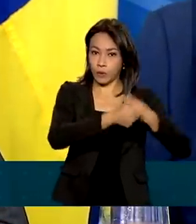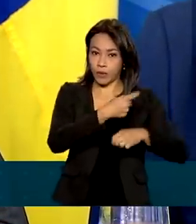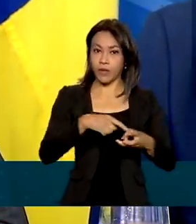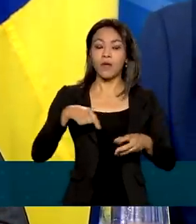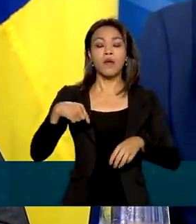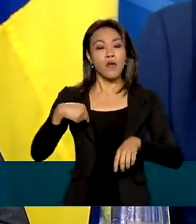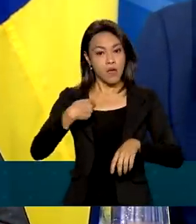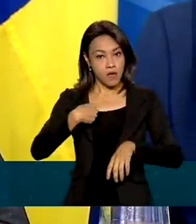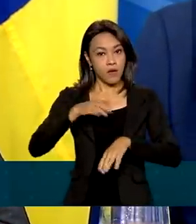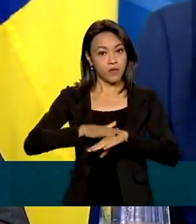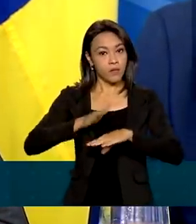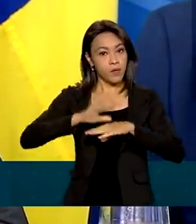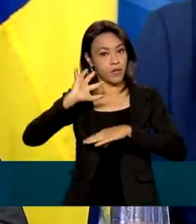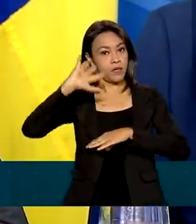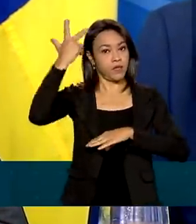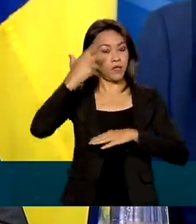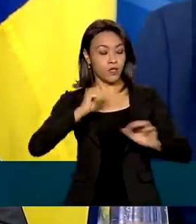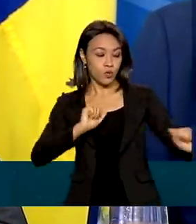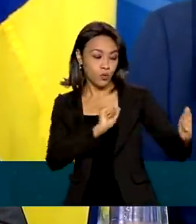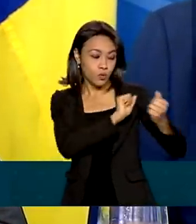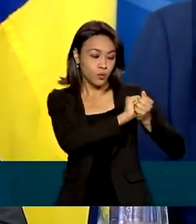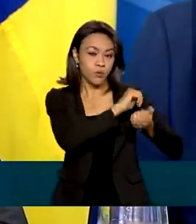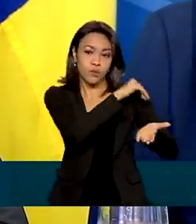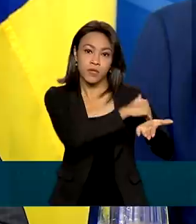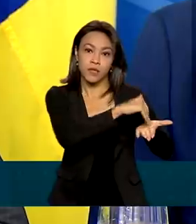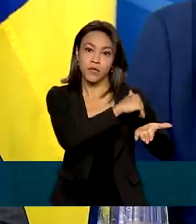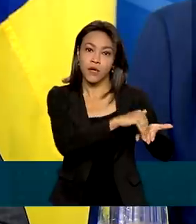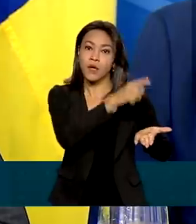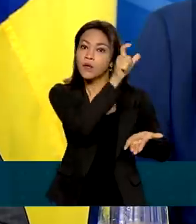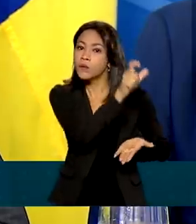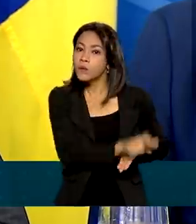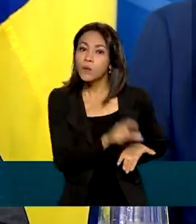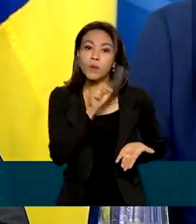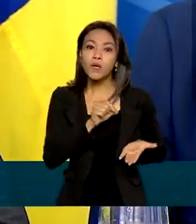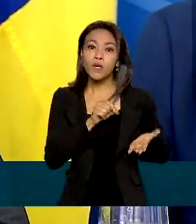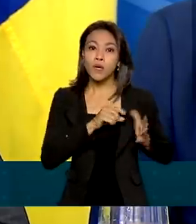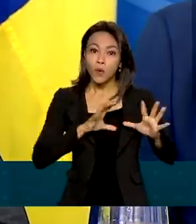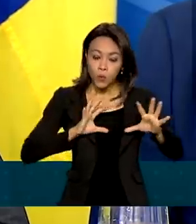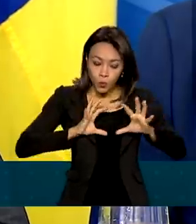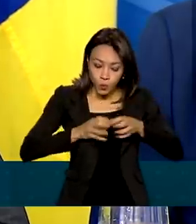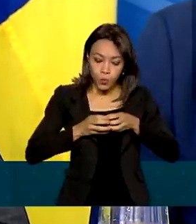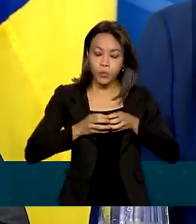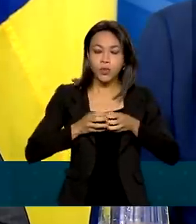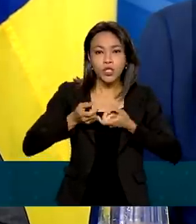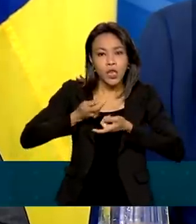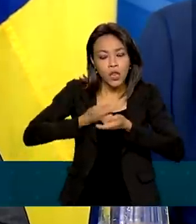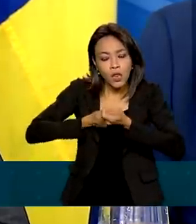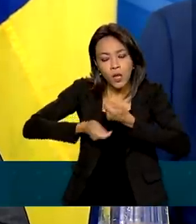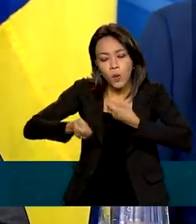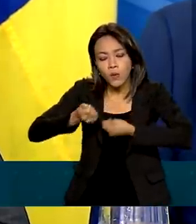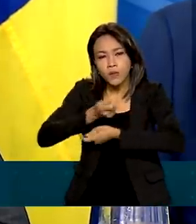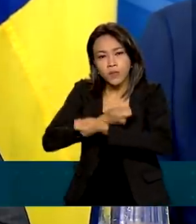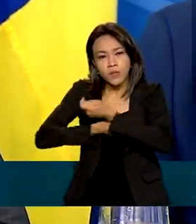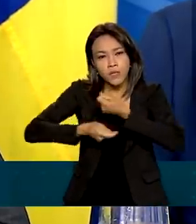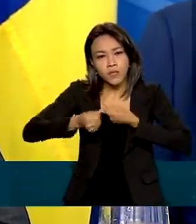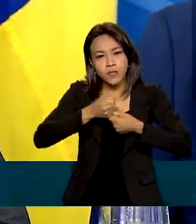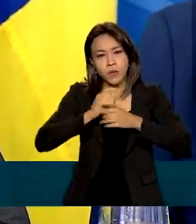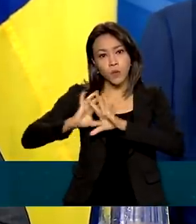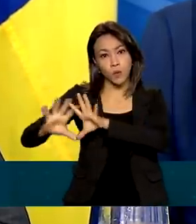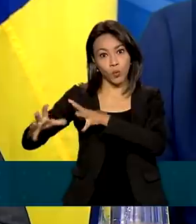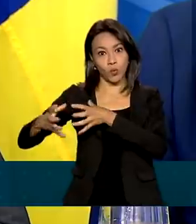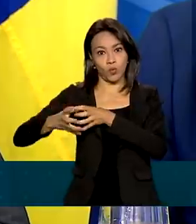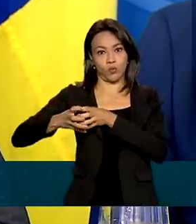também, junto com o secretário-geral das Relações Exteriores, a formação de uma equipe de negociadores que coordenará as negociações com a OCDE